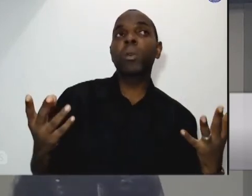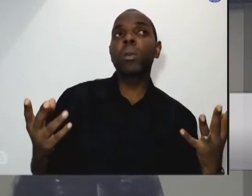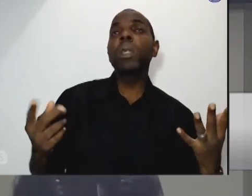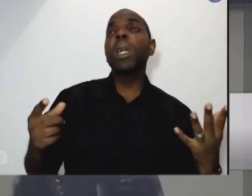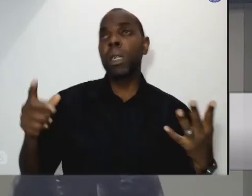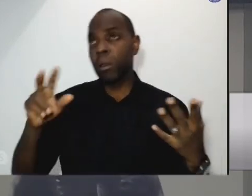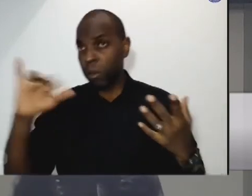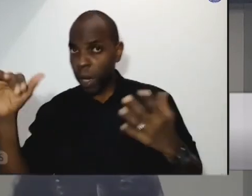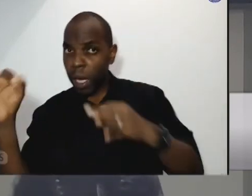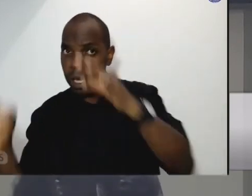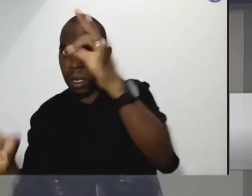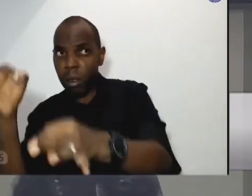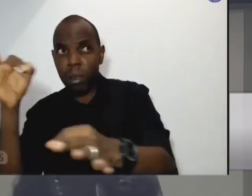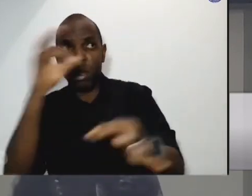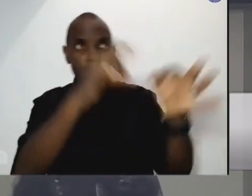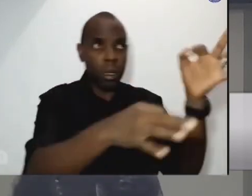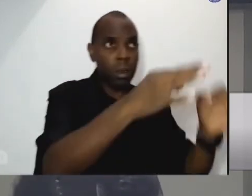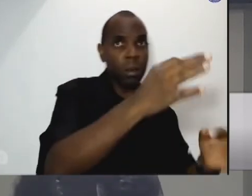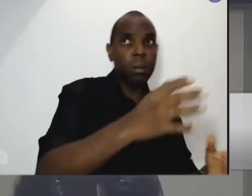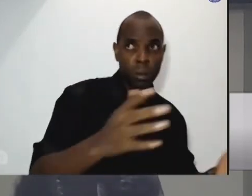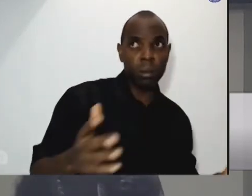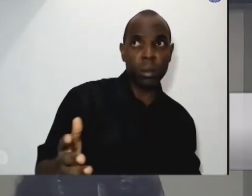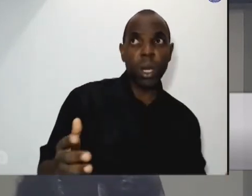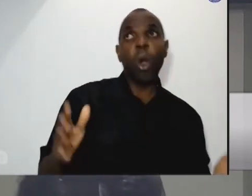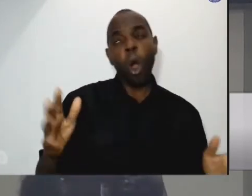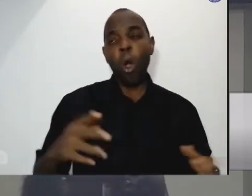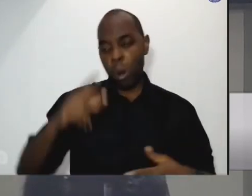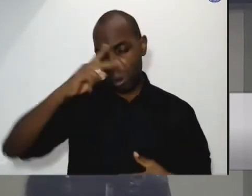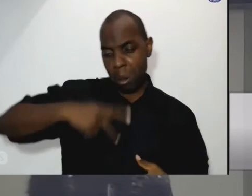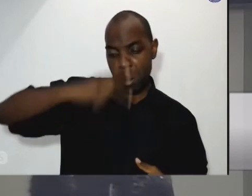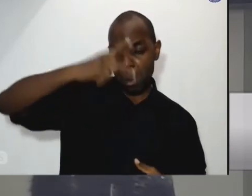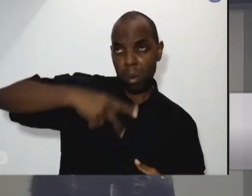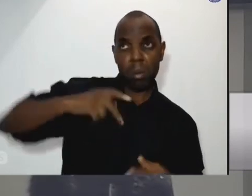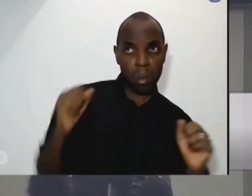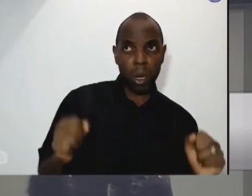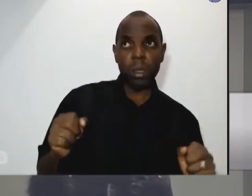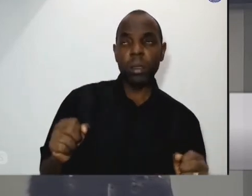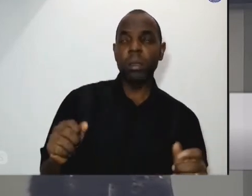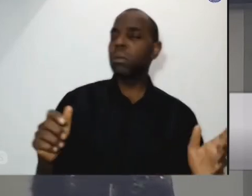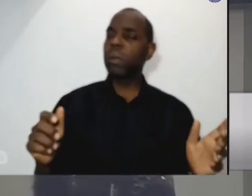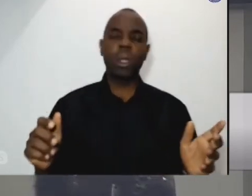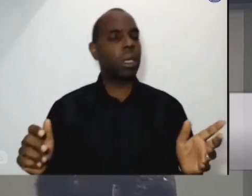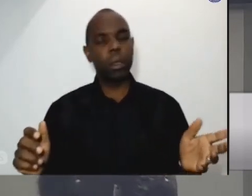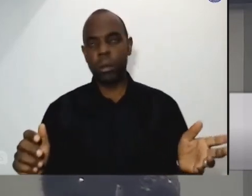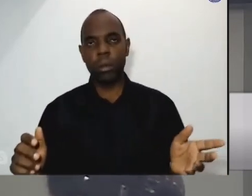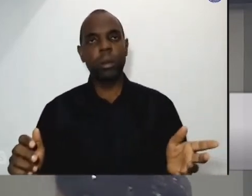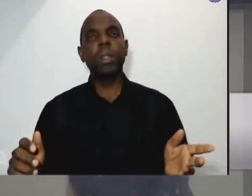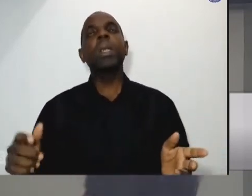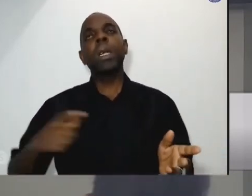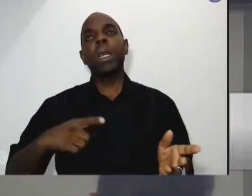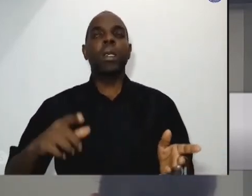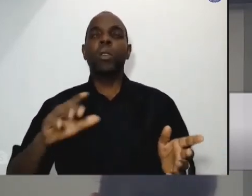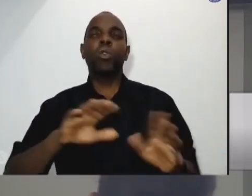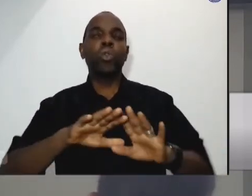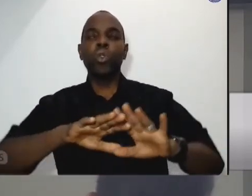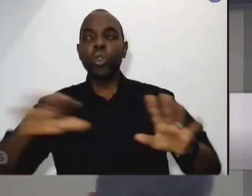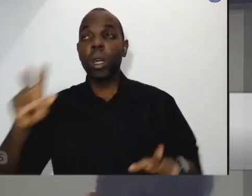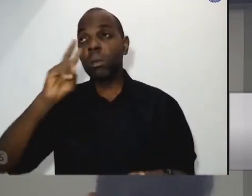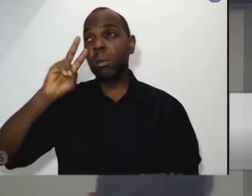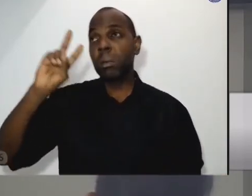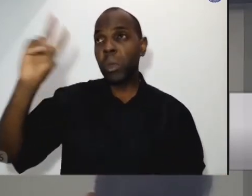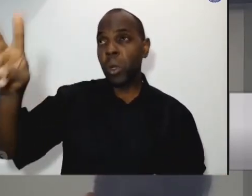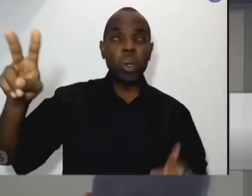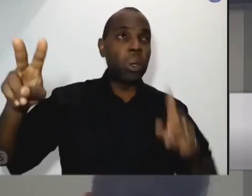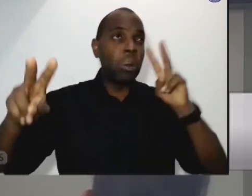ele não pode ter ideologia a gente não pode olhar as coisas ou pela direita ou pela esquerda e ficar nessa discussão